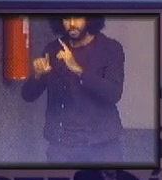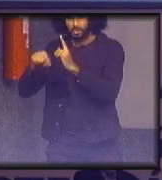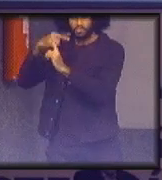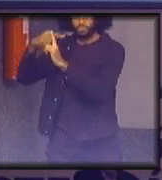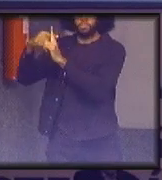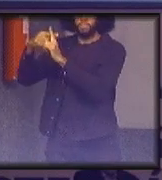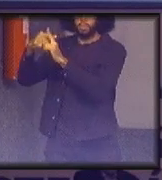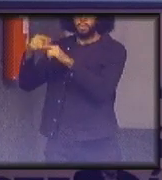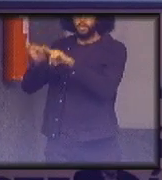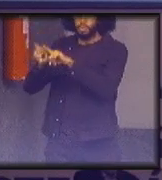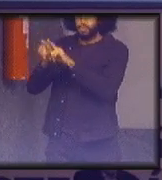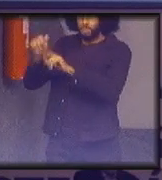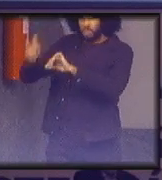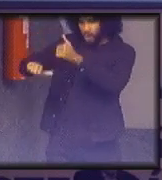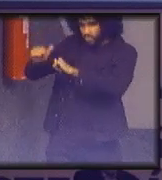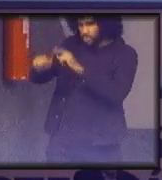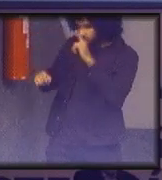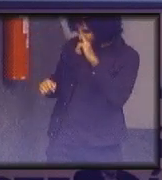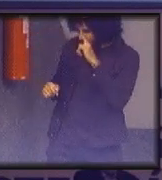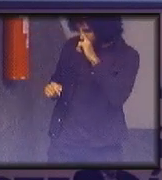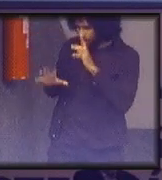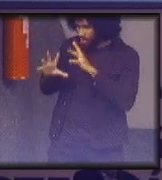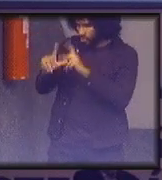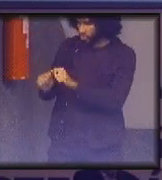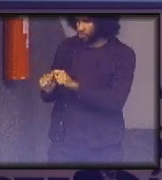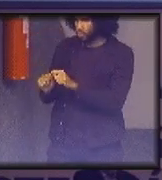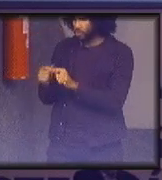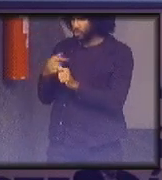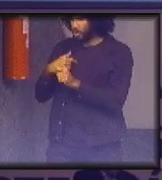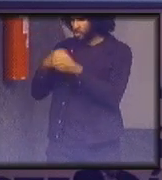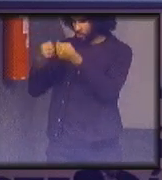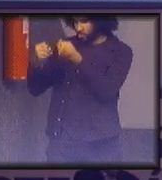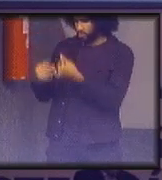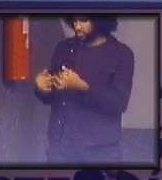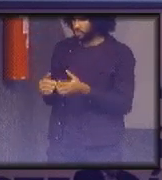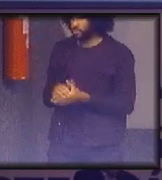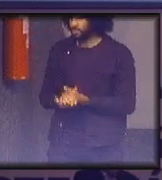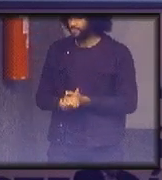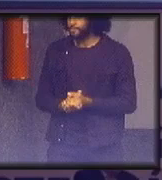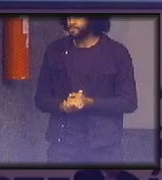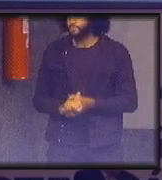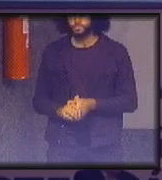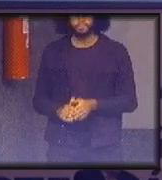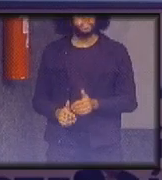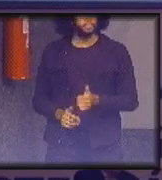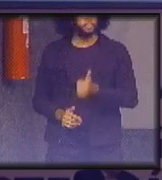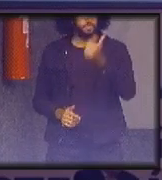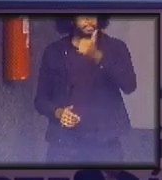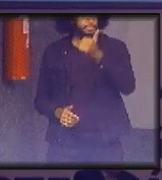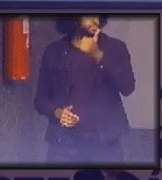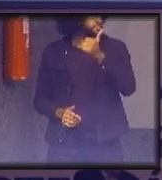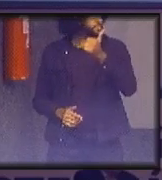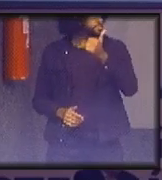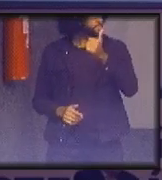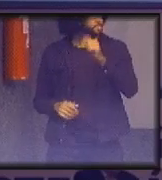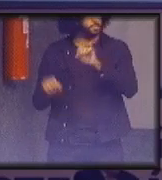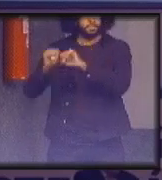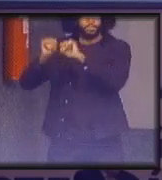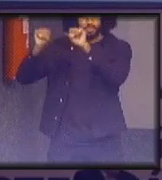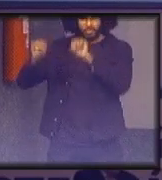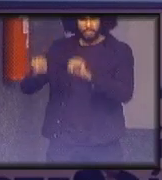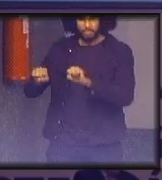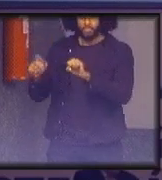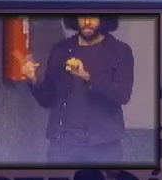de avaliação de risco de tudo aquilo que eu faço primeiro sistema design de